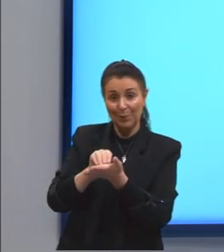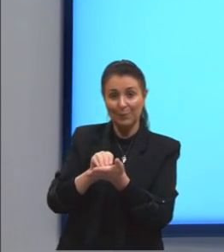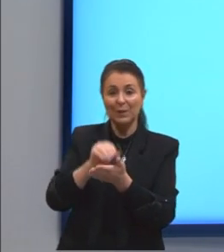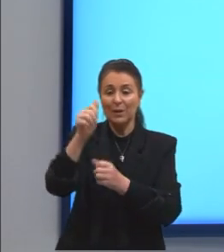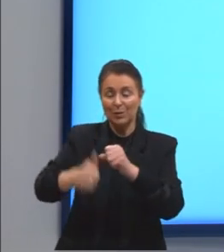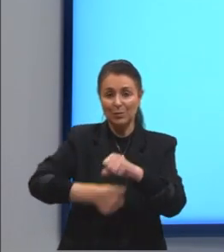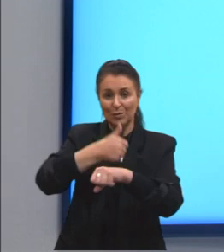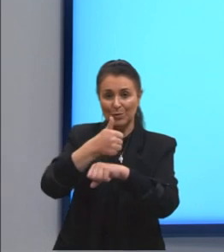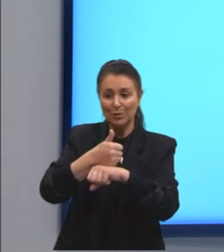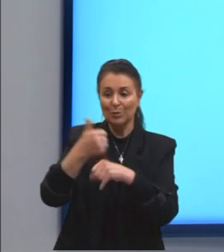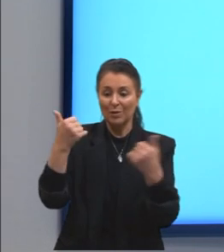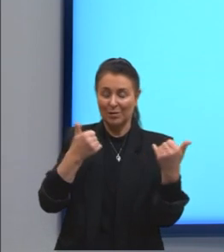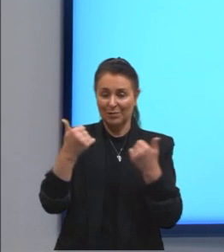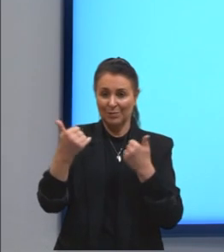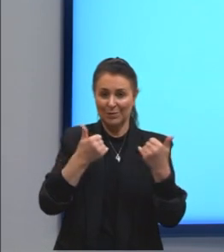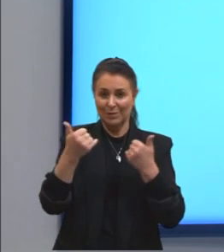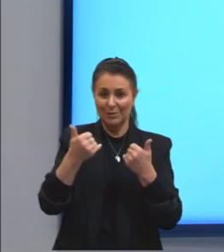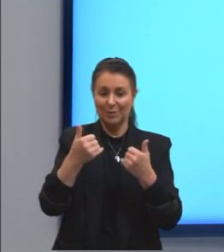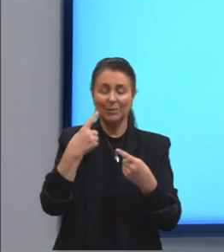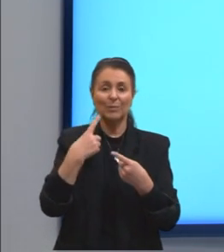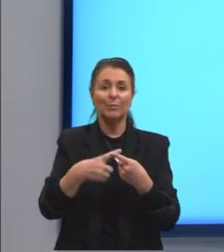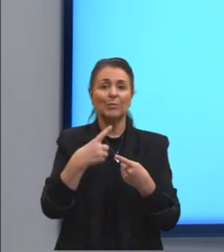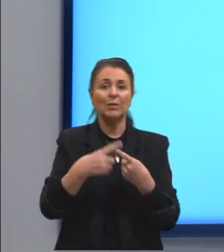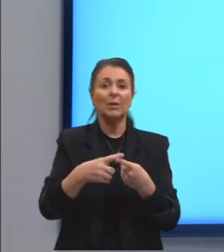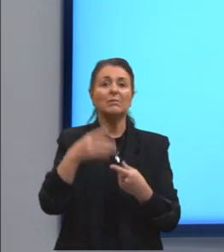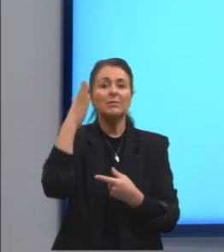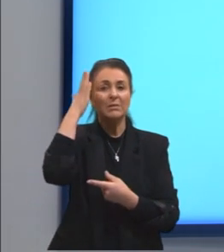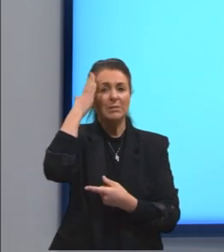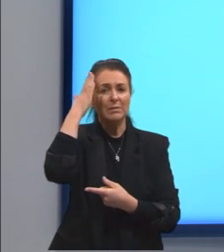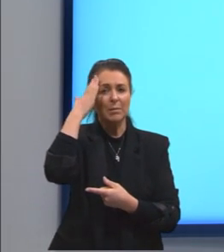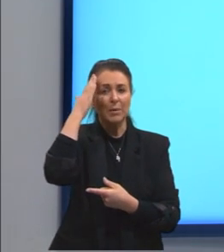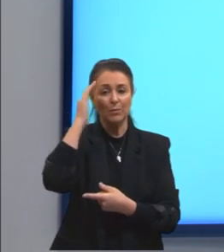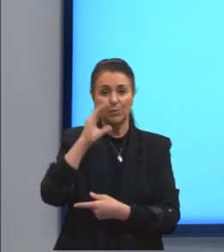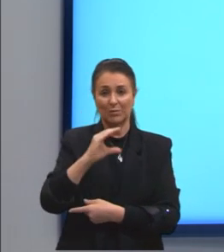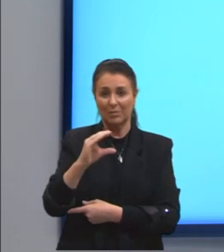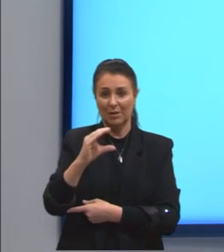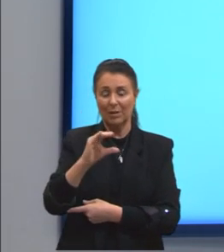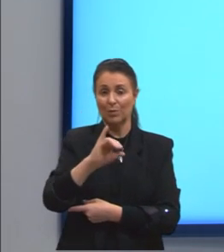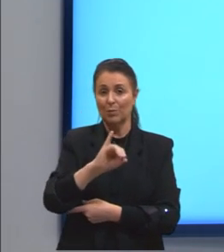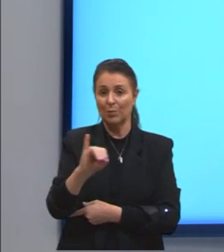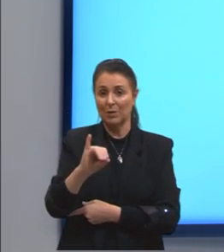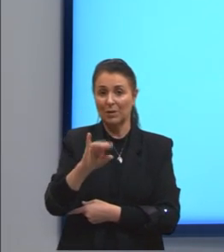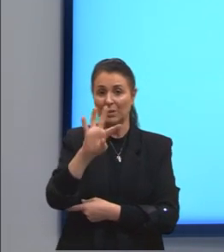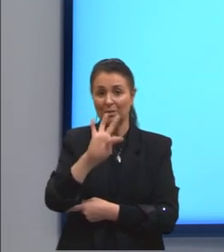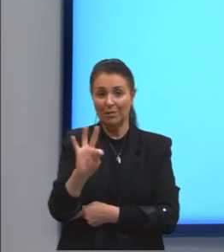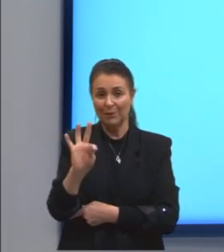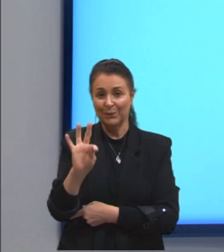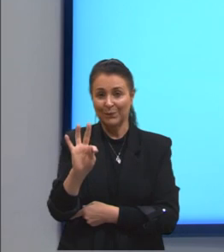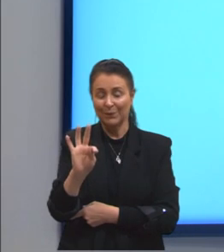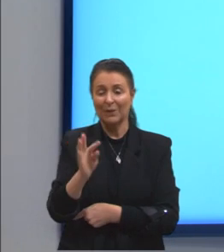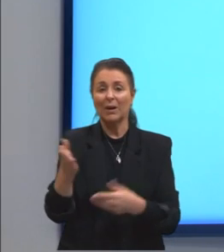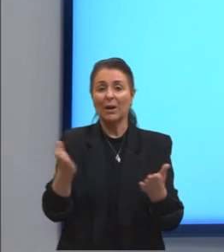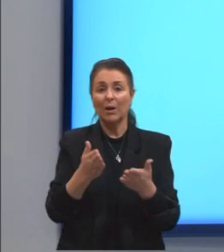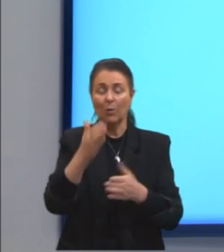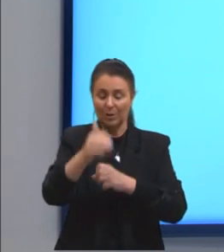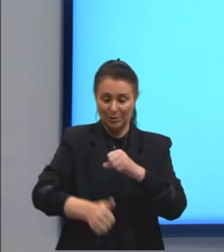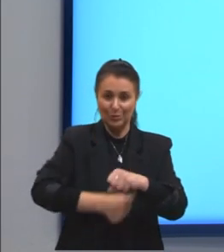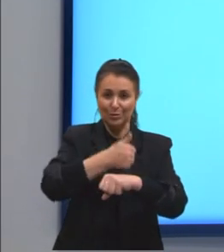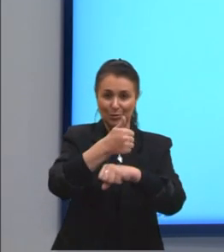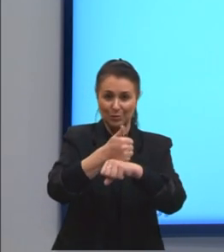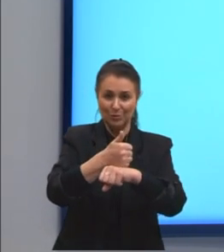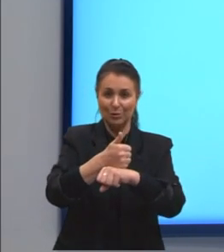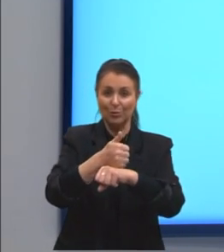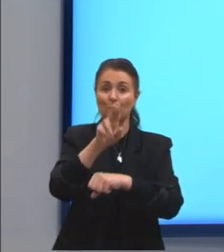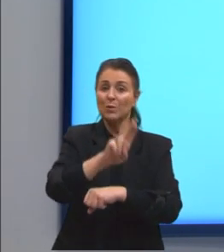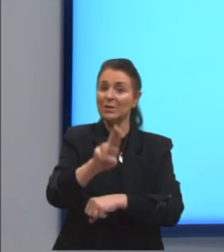substituir as informações. Por quê? Nós já sabemos o C, o I e o T. Então, agora nós substituímos pelos